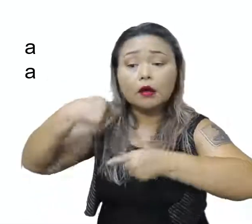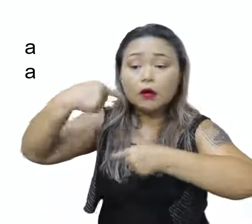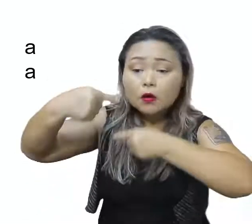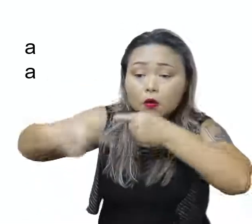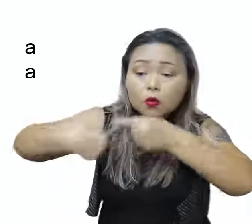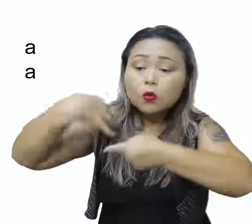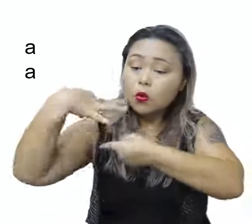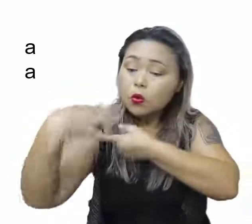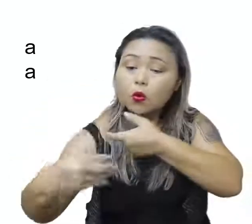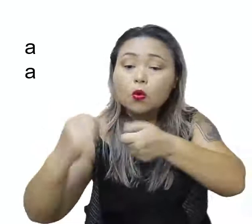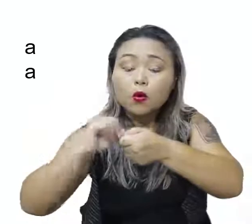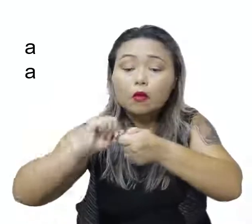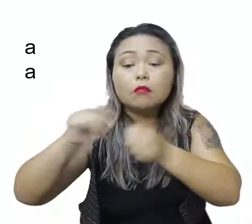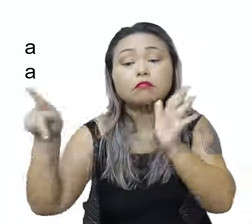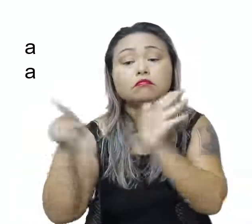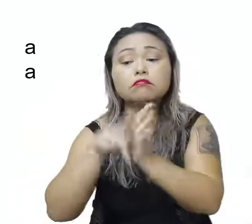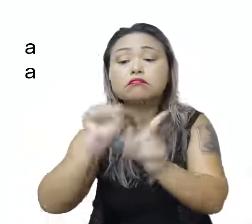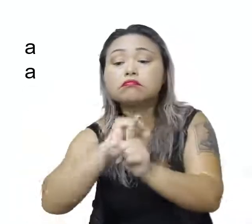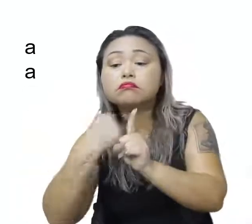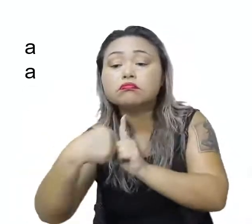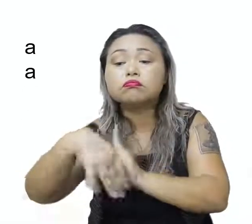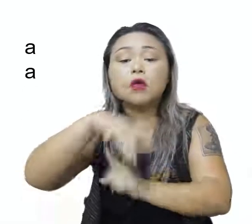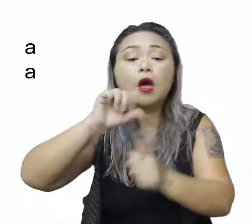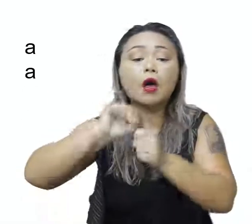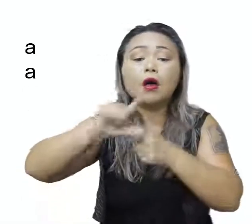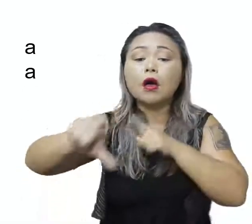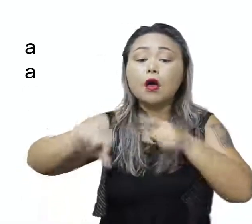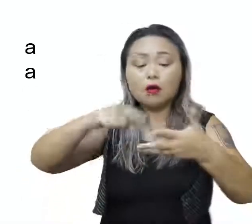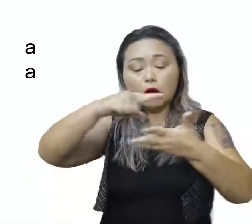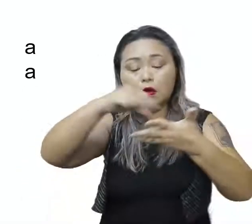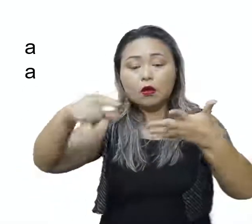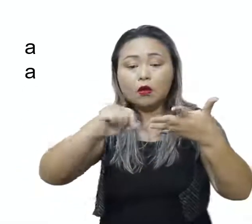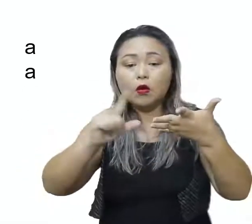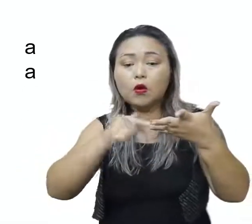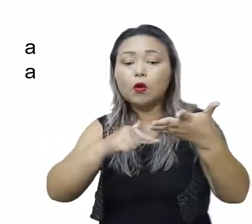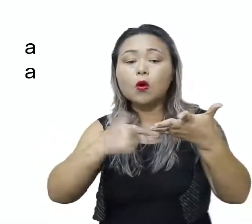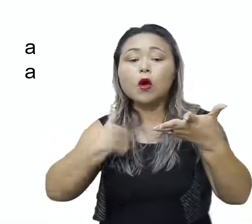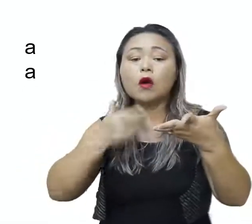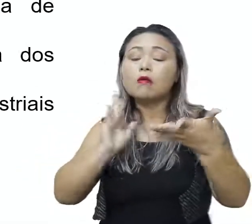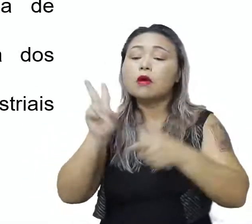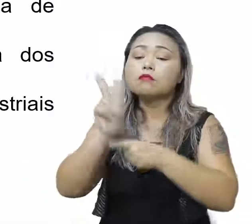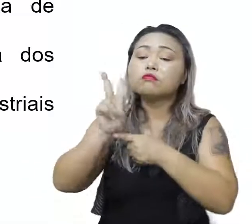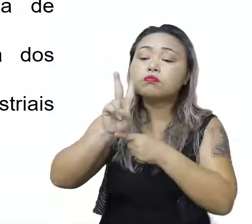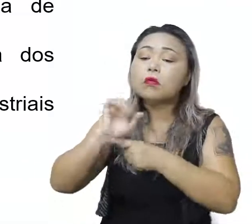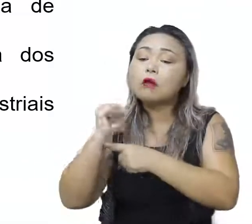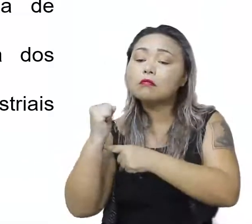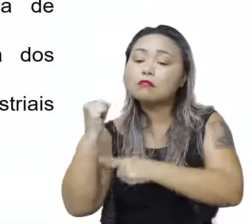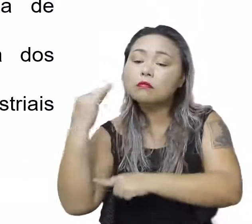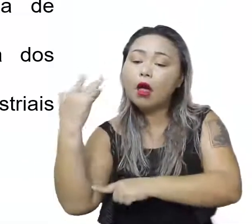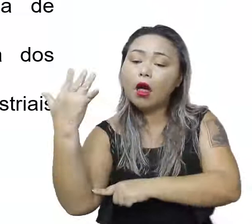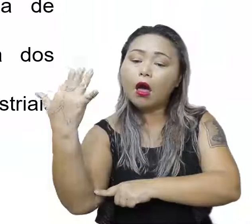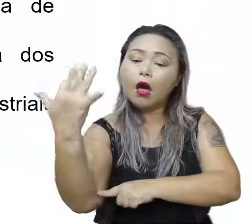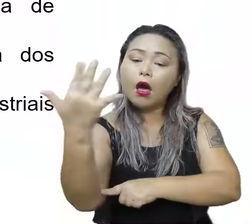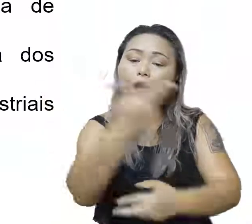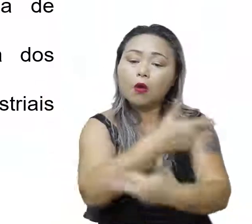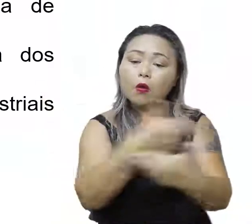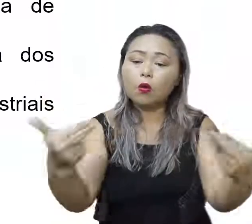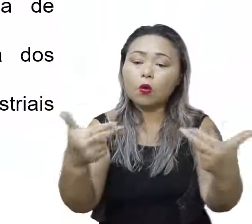assinar a alternativa que apresenta a conceituação mais abrangente para a conservação ambiental.